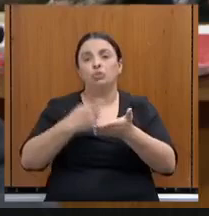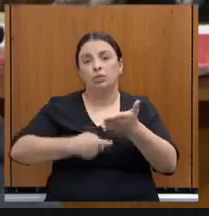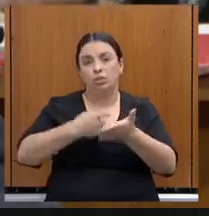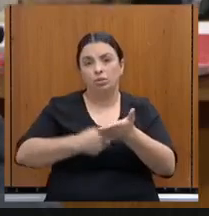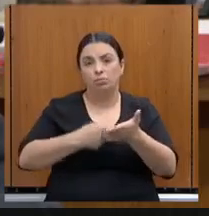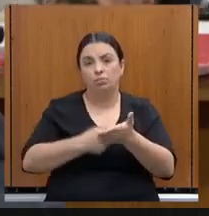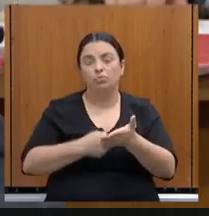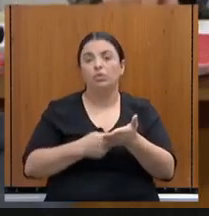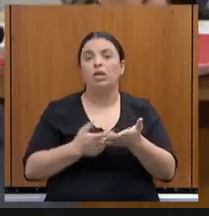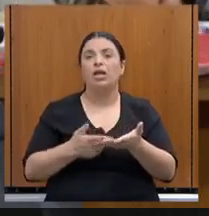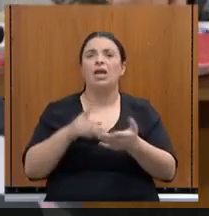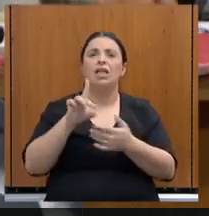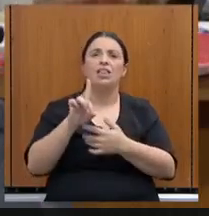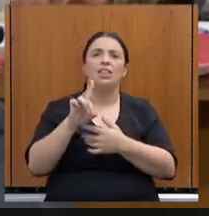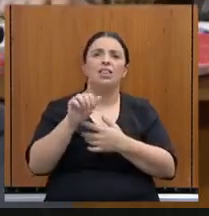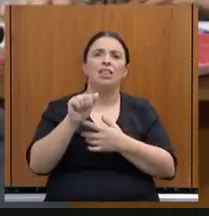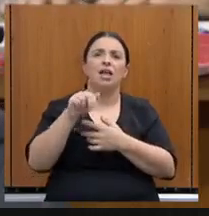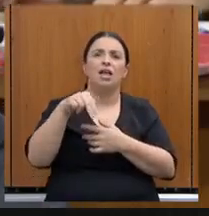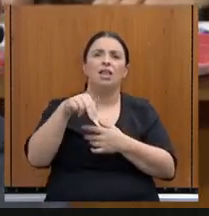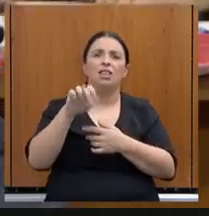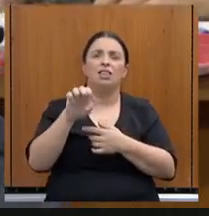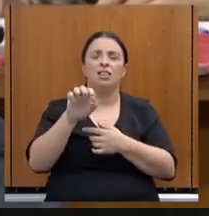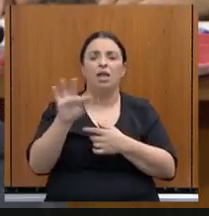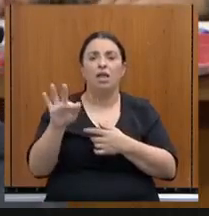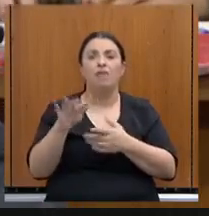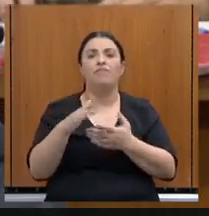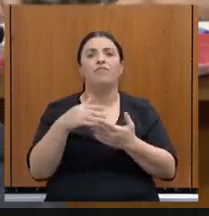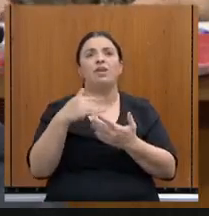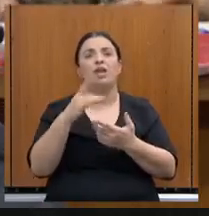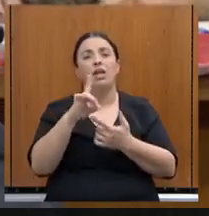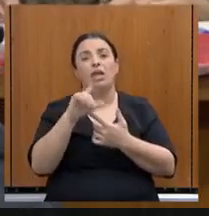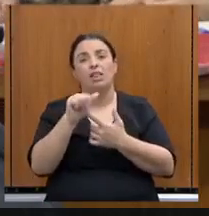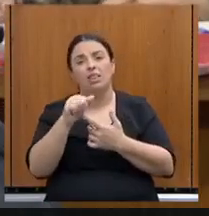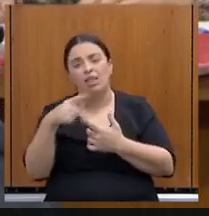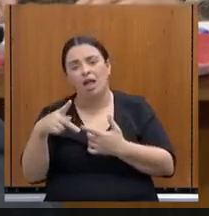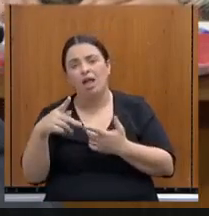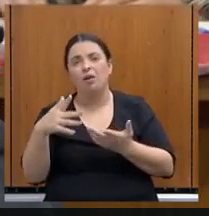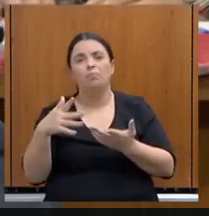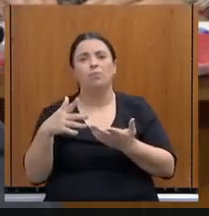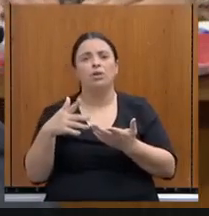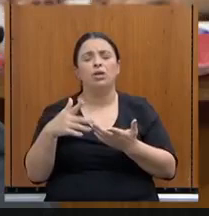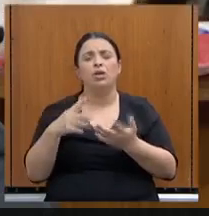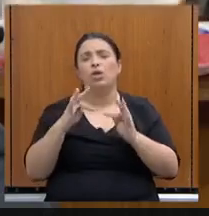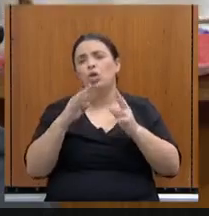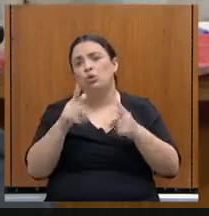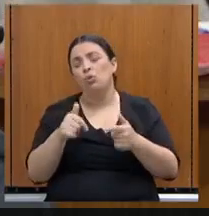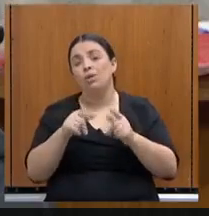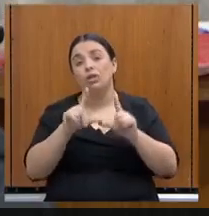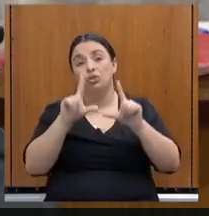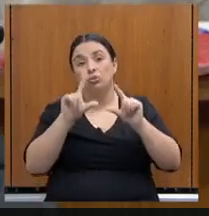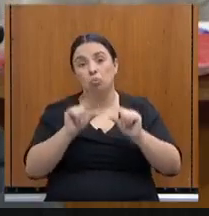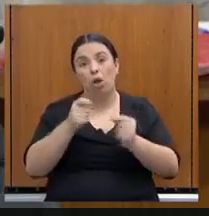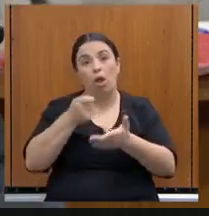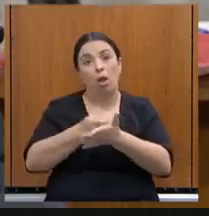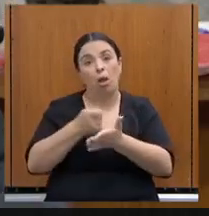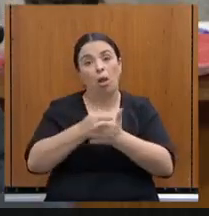questão do DAMEF, DAP, enfim, todo o processo de redução de imposições ao